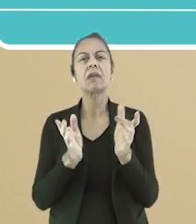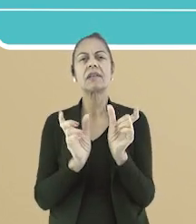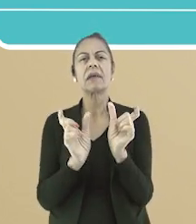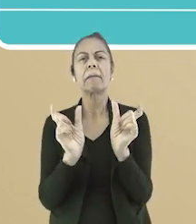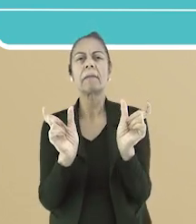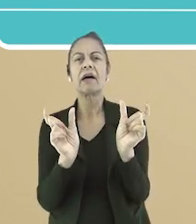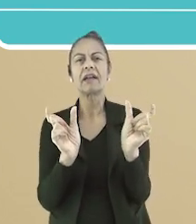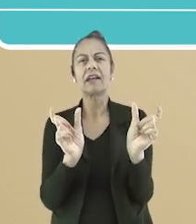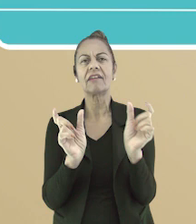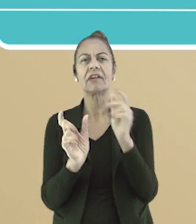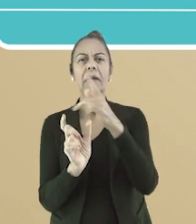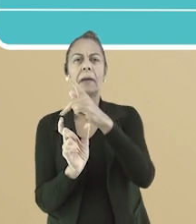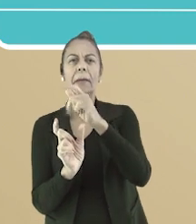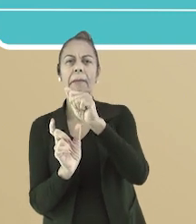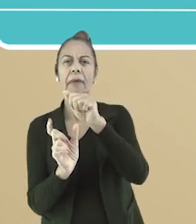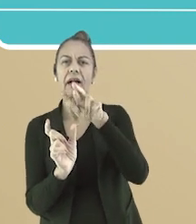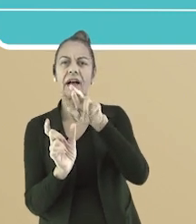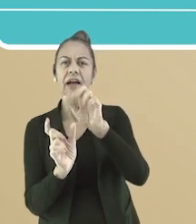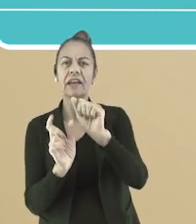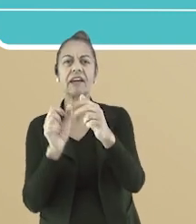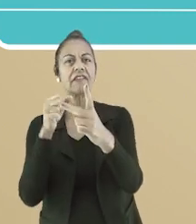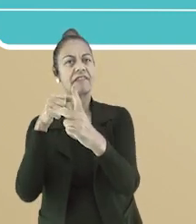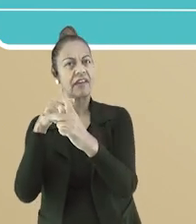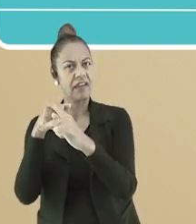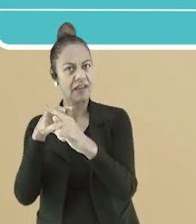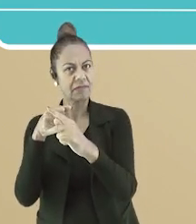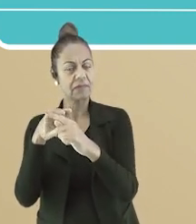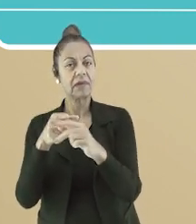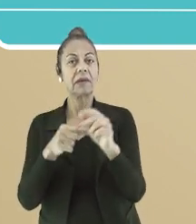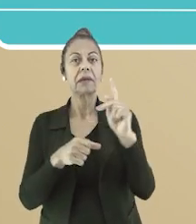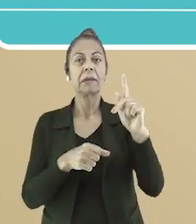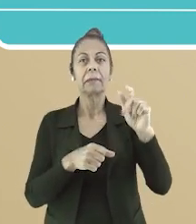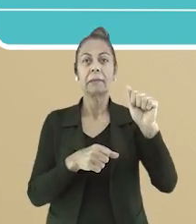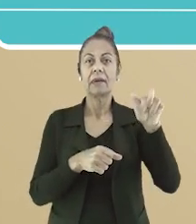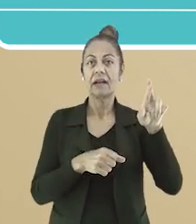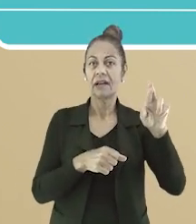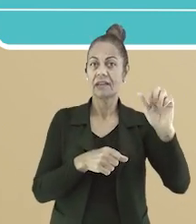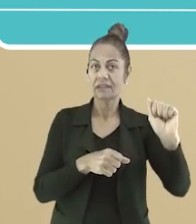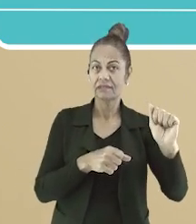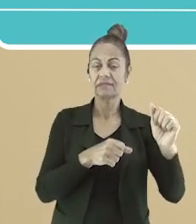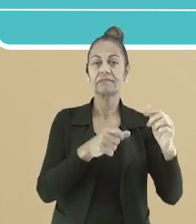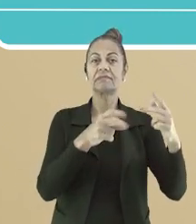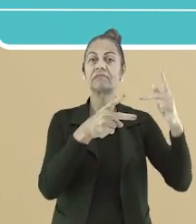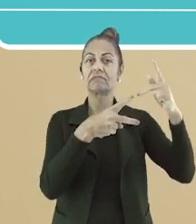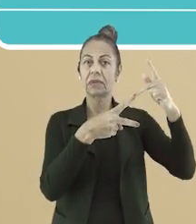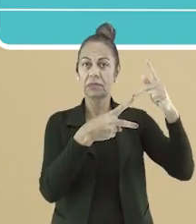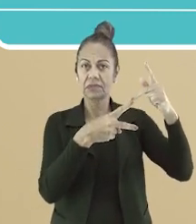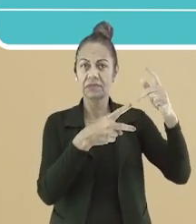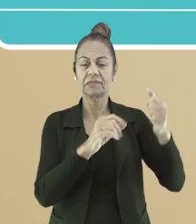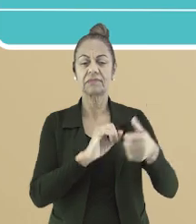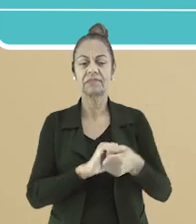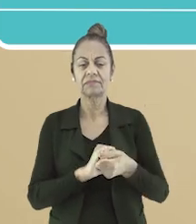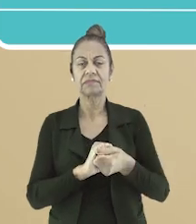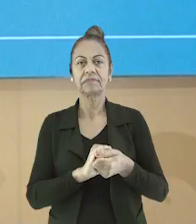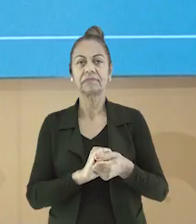Veja como escrevemos essas palavras agora. Para, verbo, e para preposição.